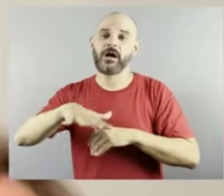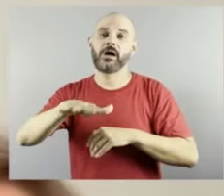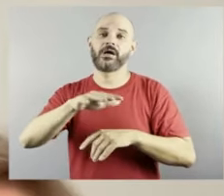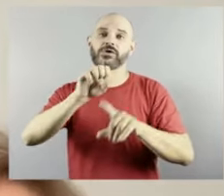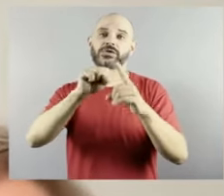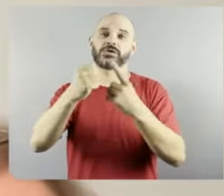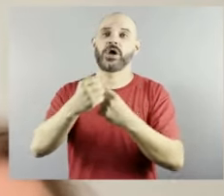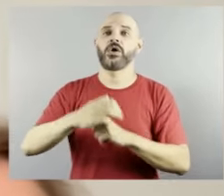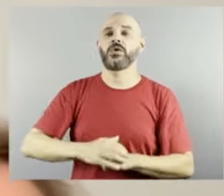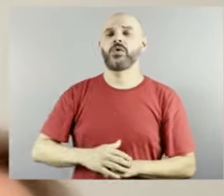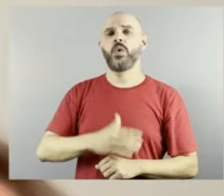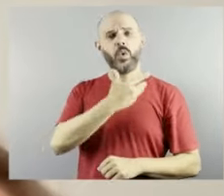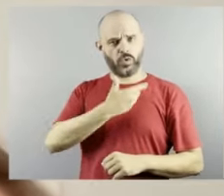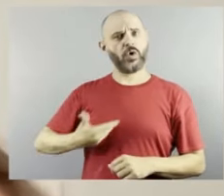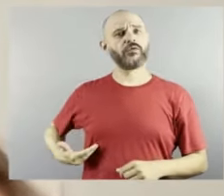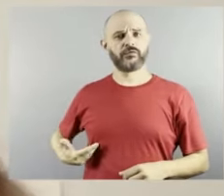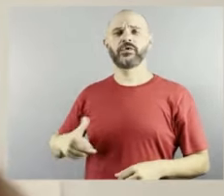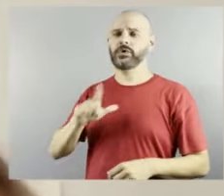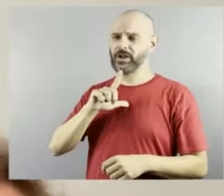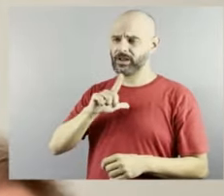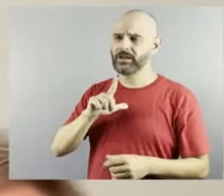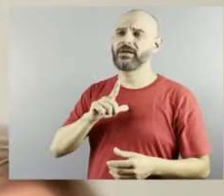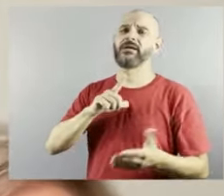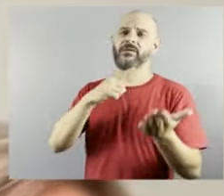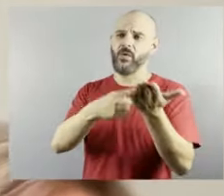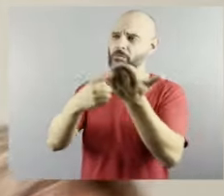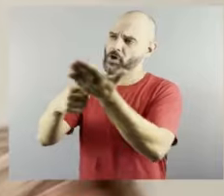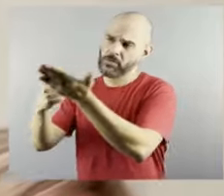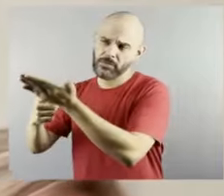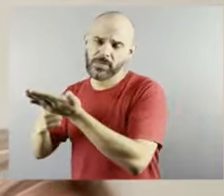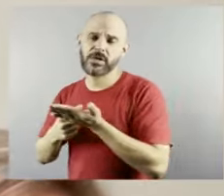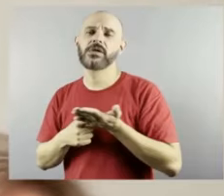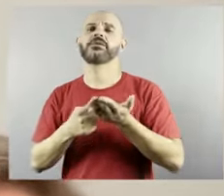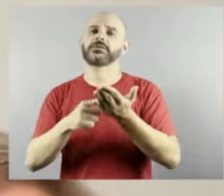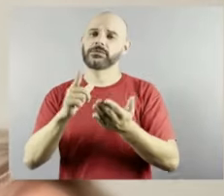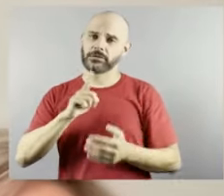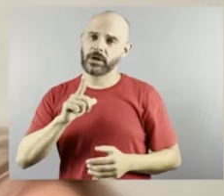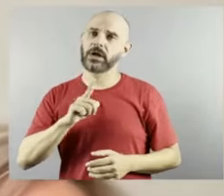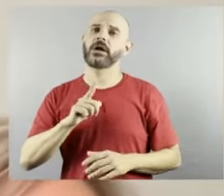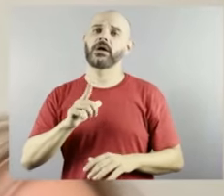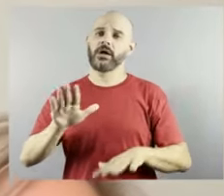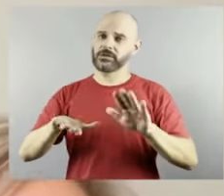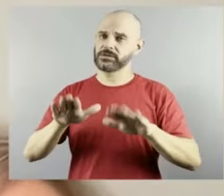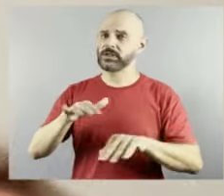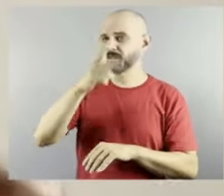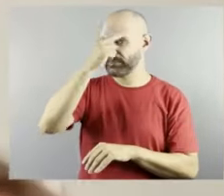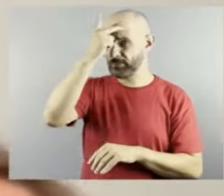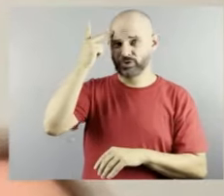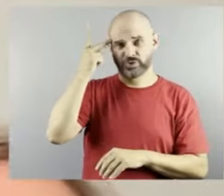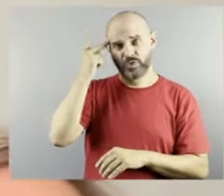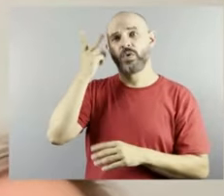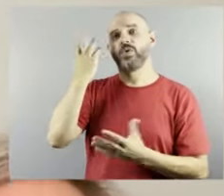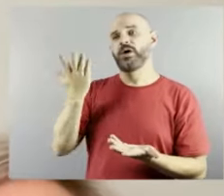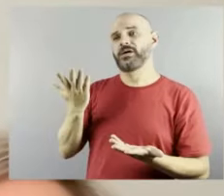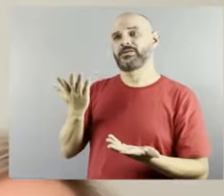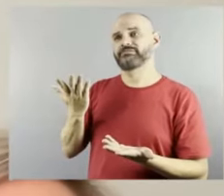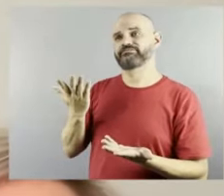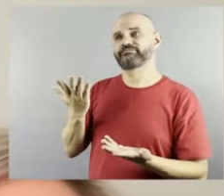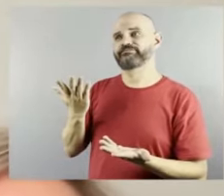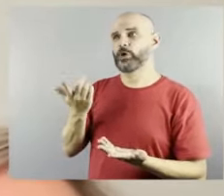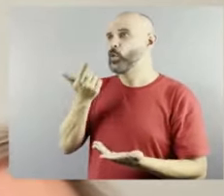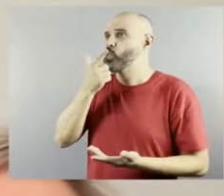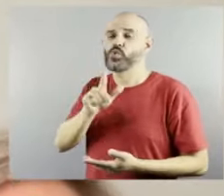realmente não conseguem chegar num ponto onde a Tati está e não vão minimizar isso, é